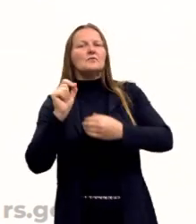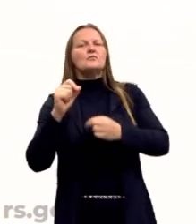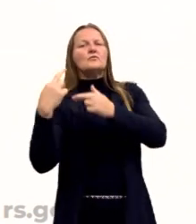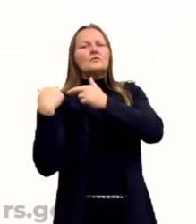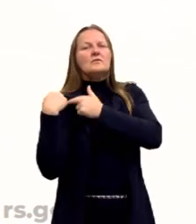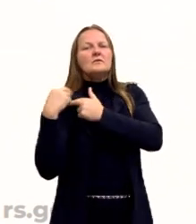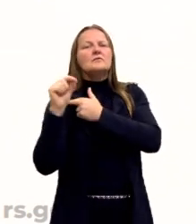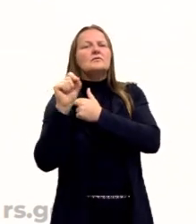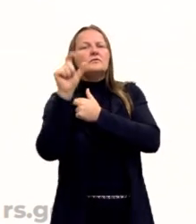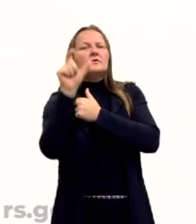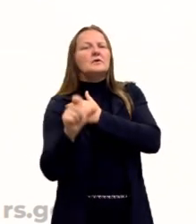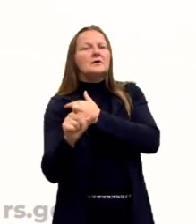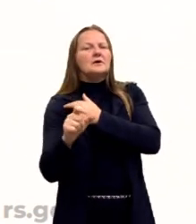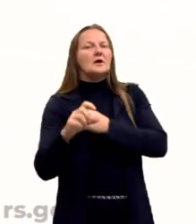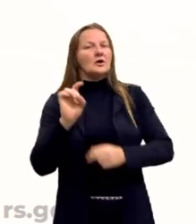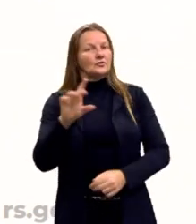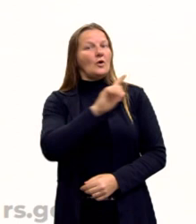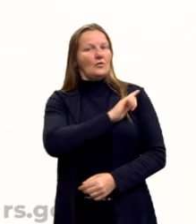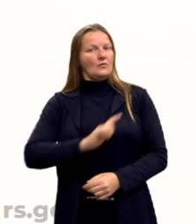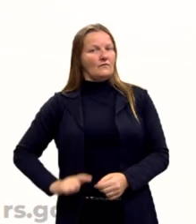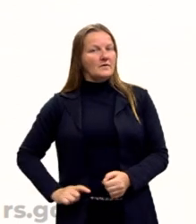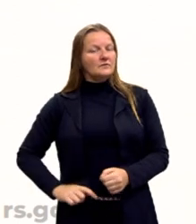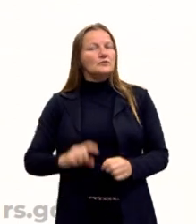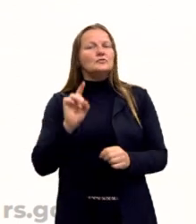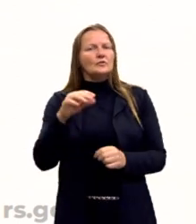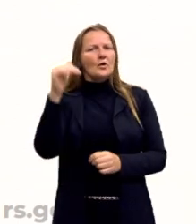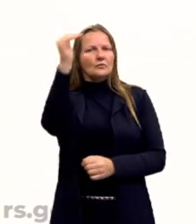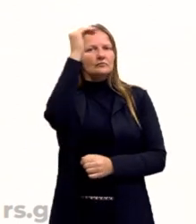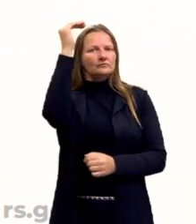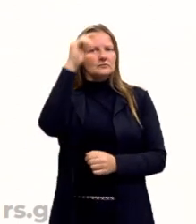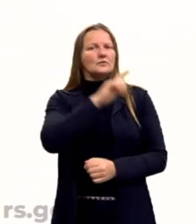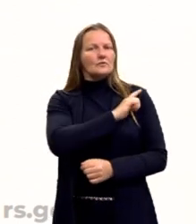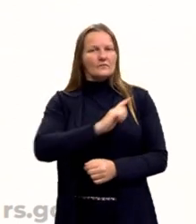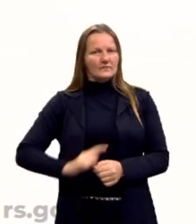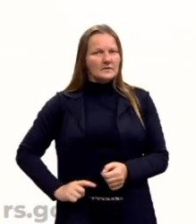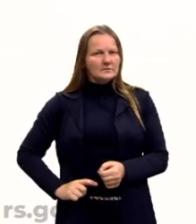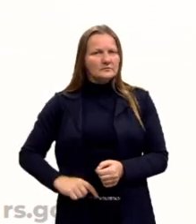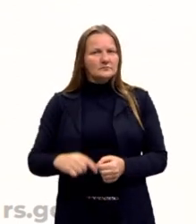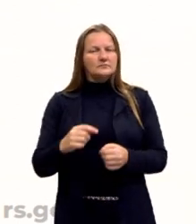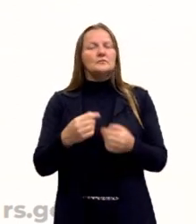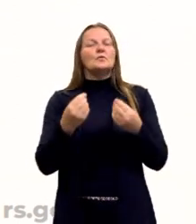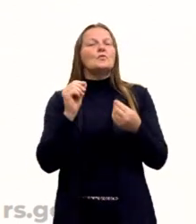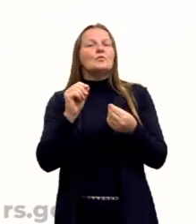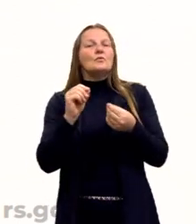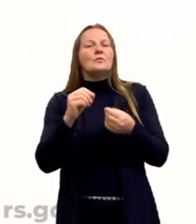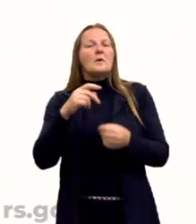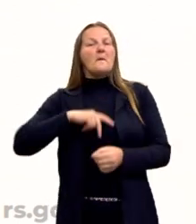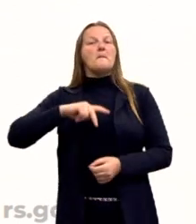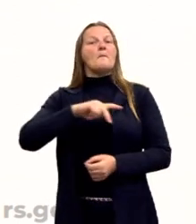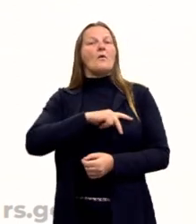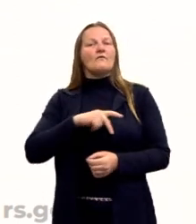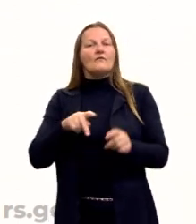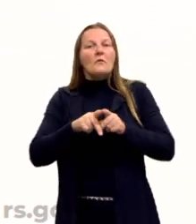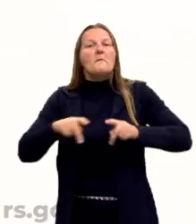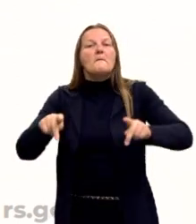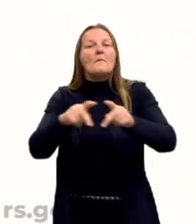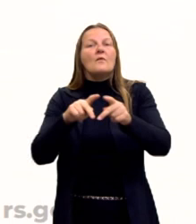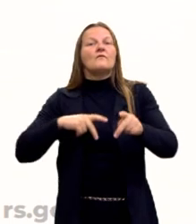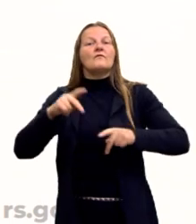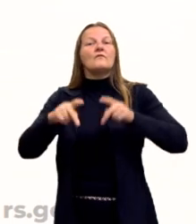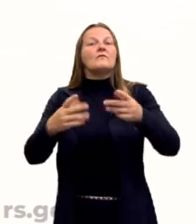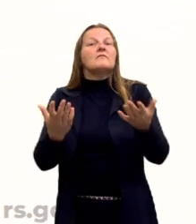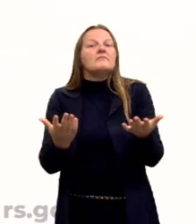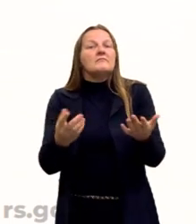É só o governo? Só os governantes competem a aplicação? E a população? Onde é fica a nossa